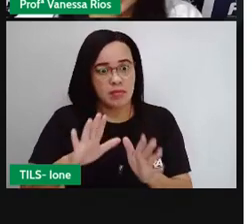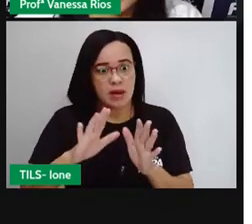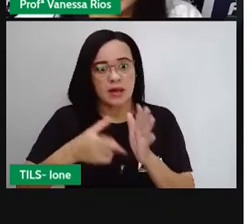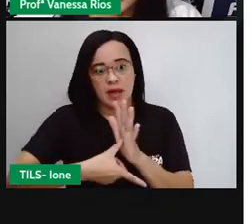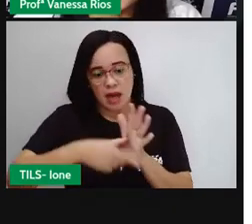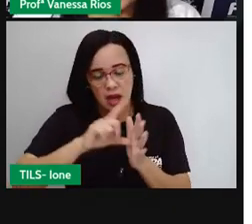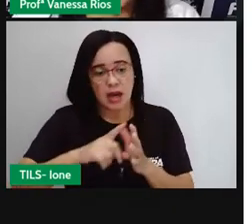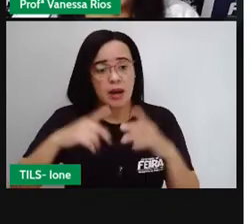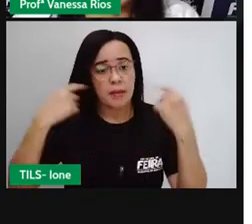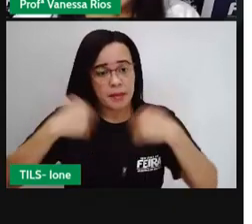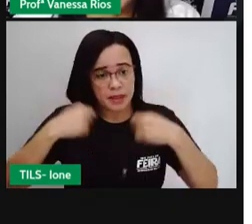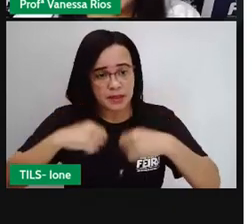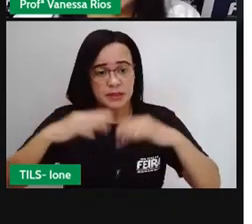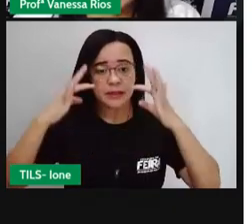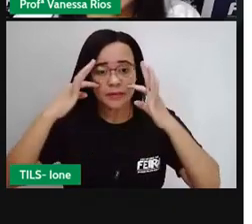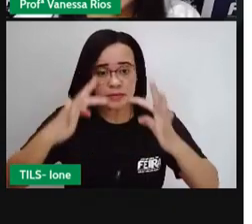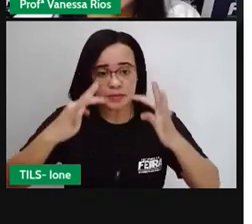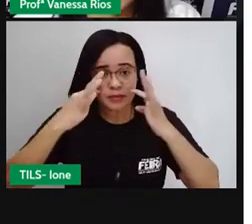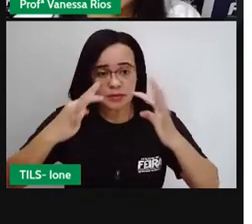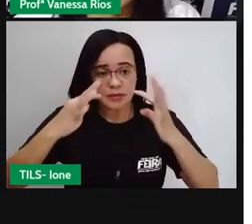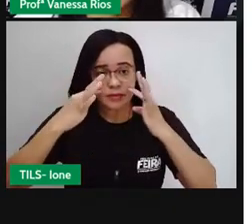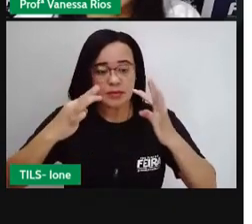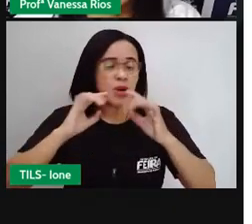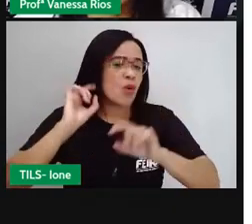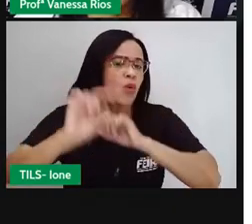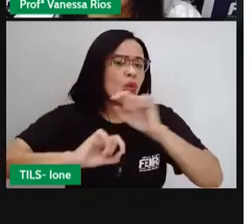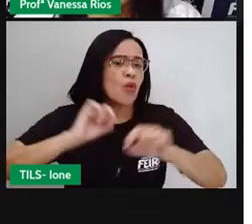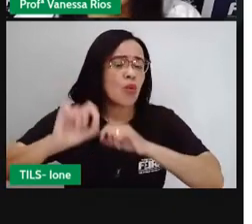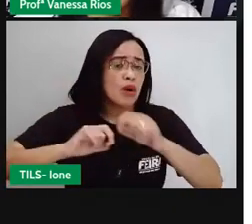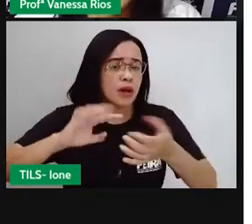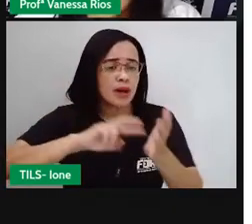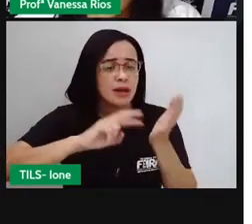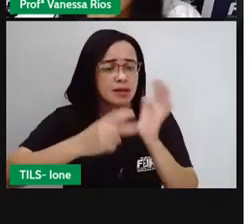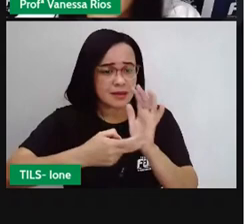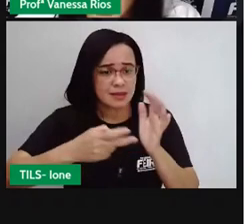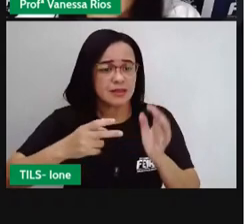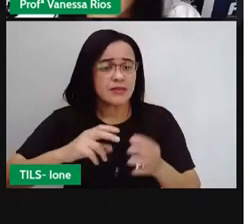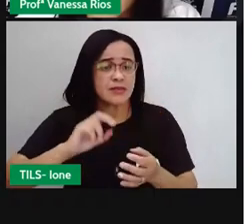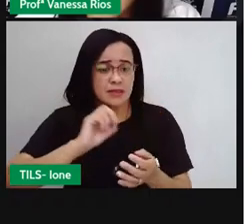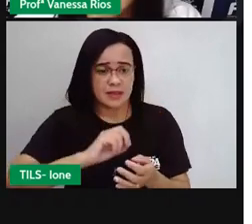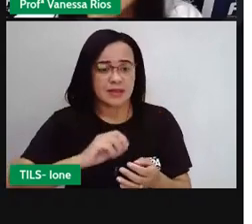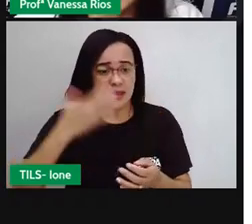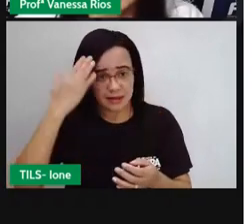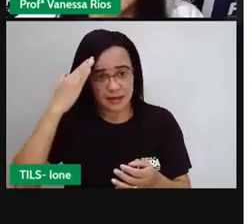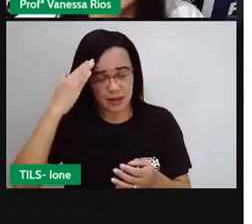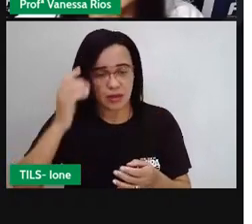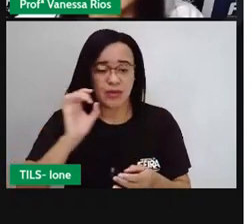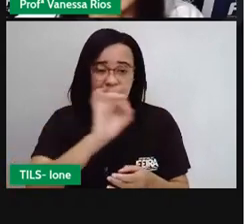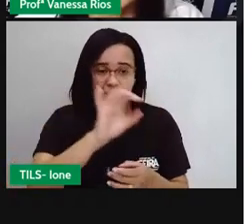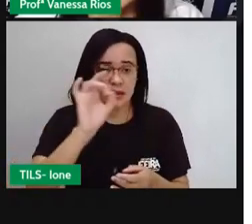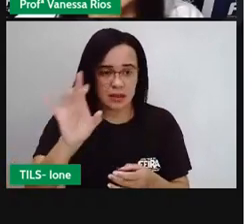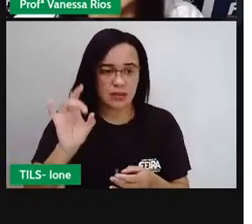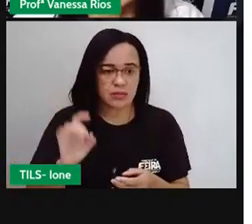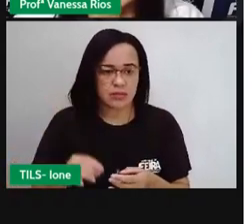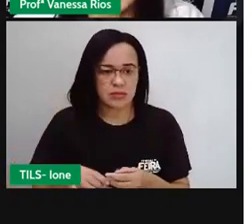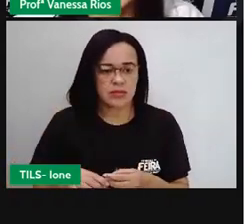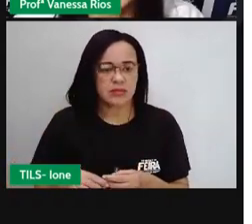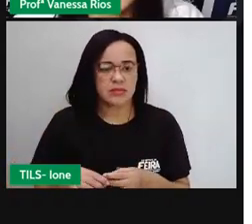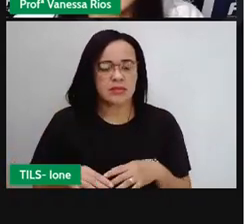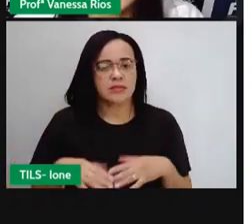valores porque os problemas aparecem aqui os valores mas não estão ainda calculados. Então vamos ver aqui